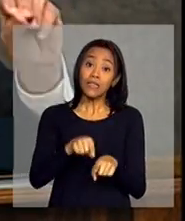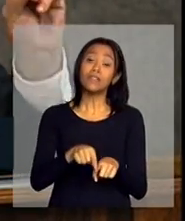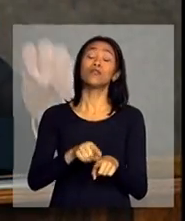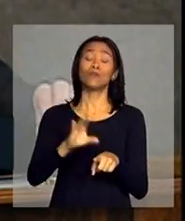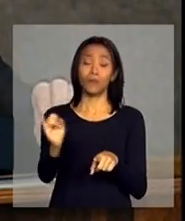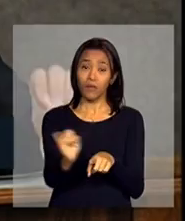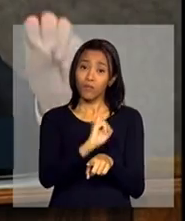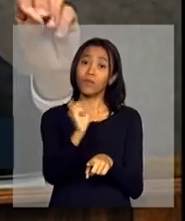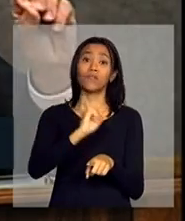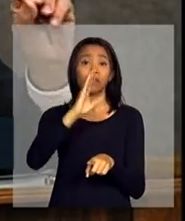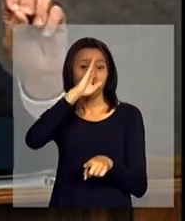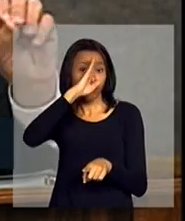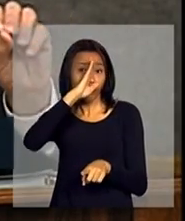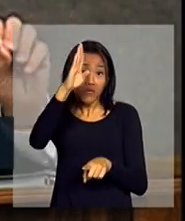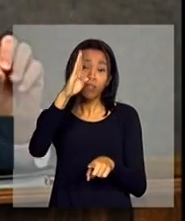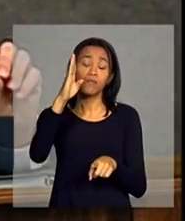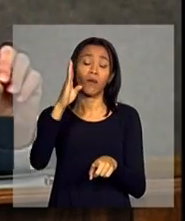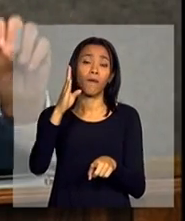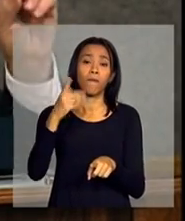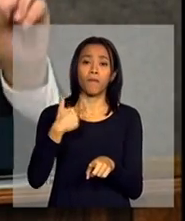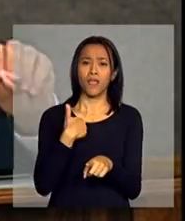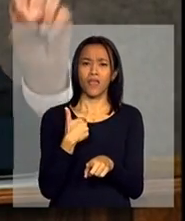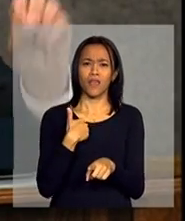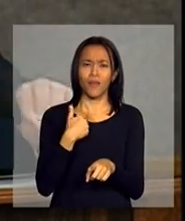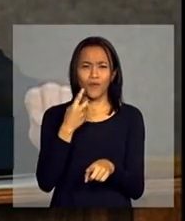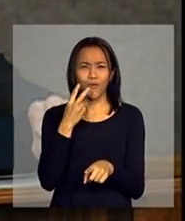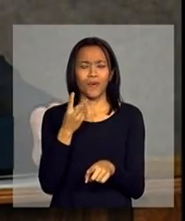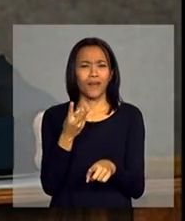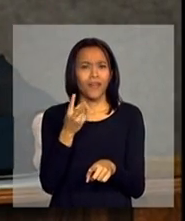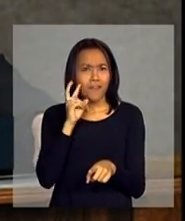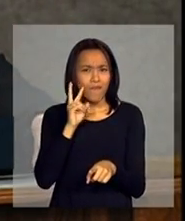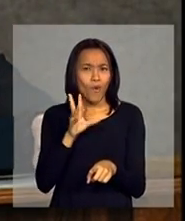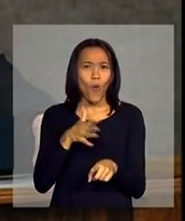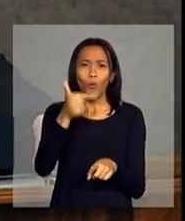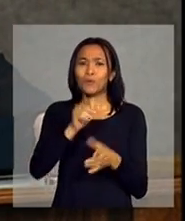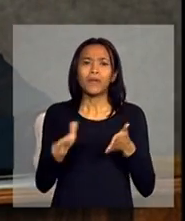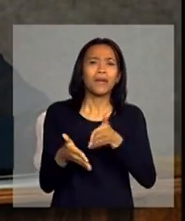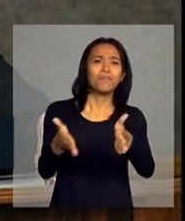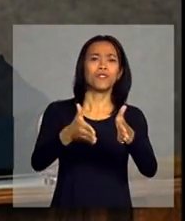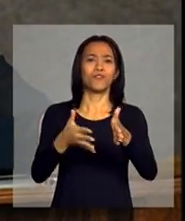fundamental. Quer dizer, eu não vejo um caminho mais eficaz